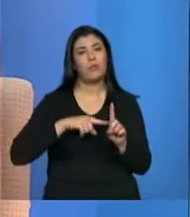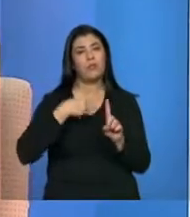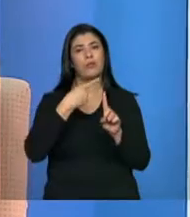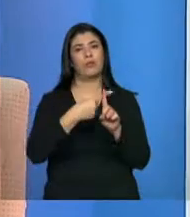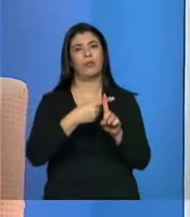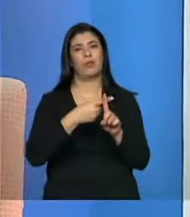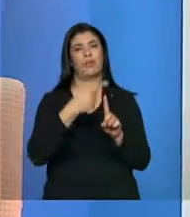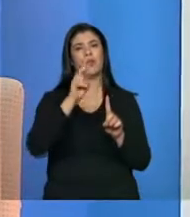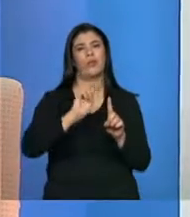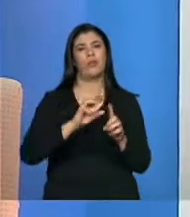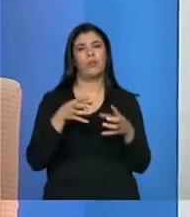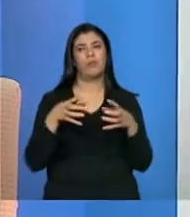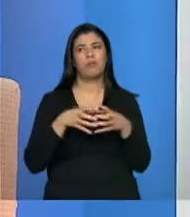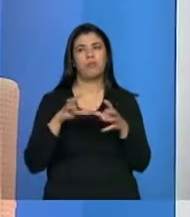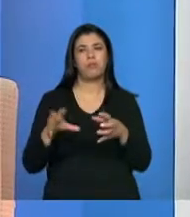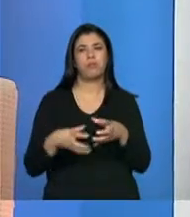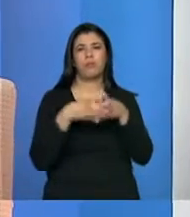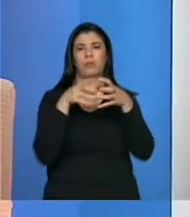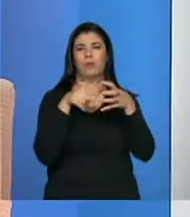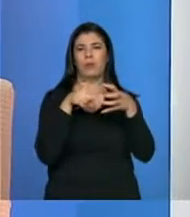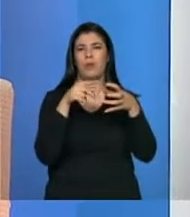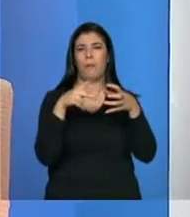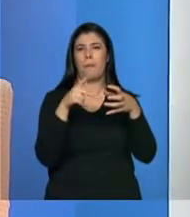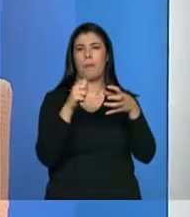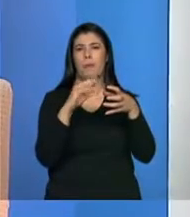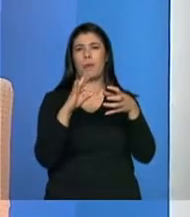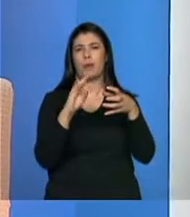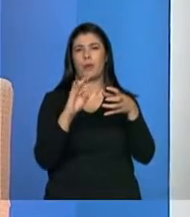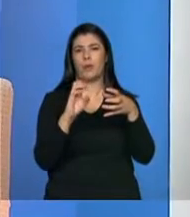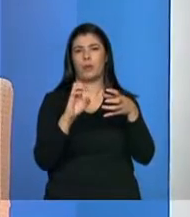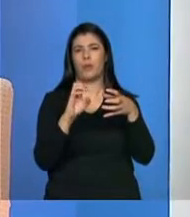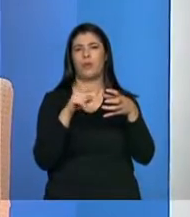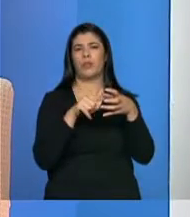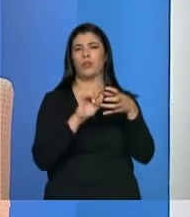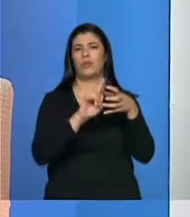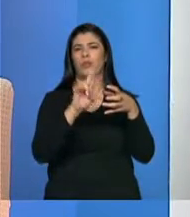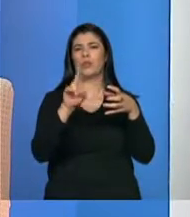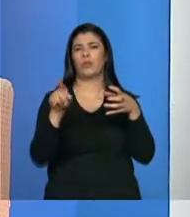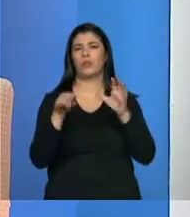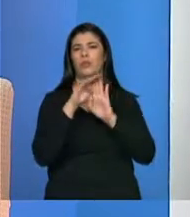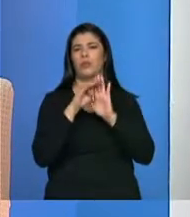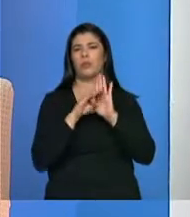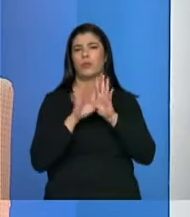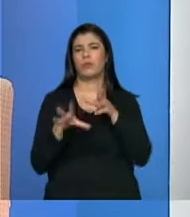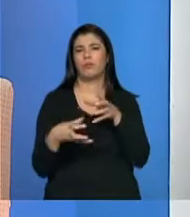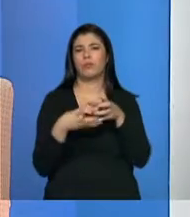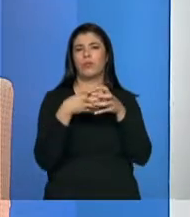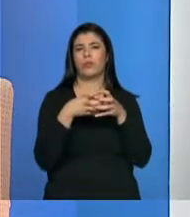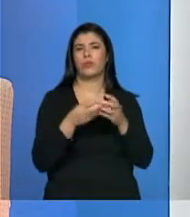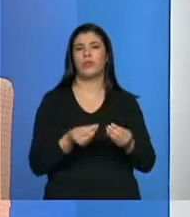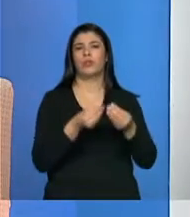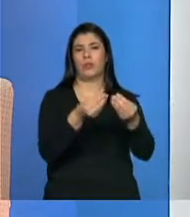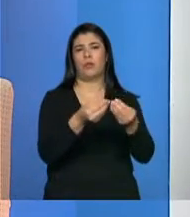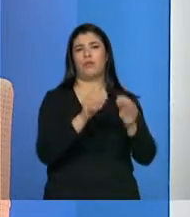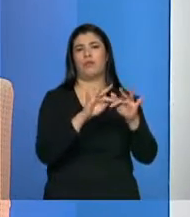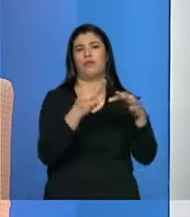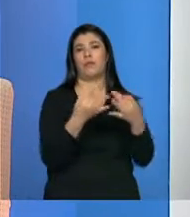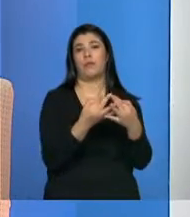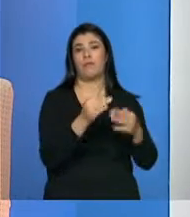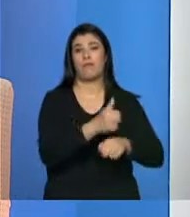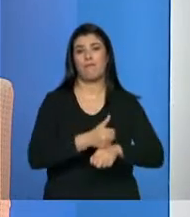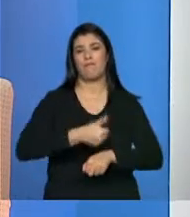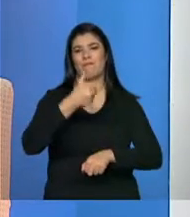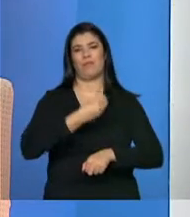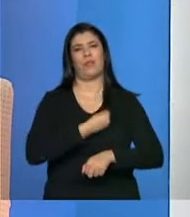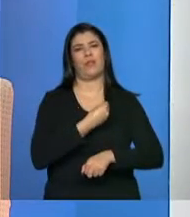preciso dar um pacote de benefícios e programas para que as famílias possam superar a situação de pobreza. A situação de pobreza é uma situação